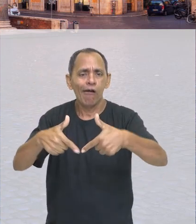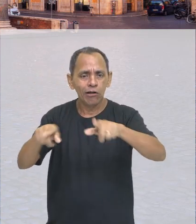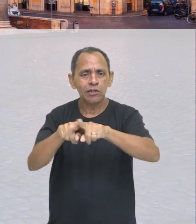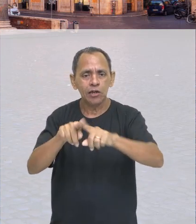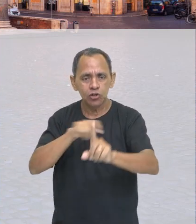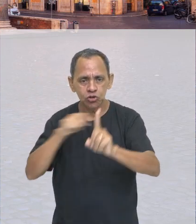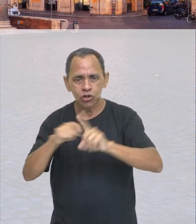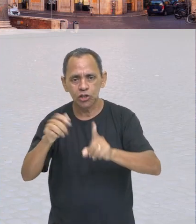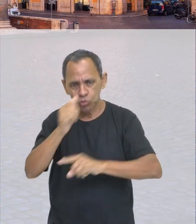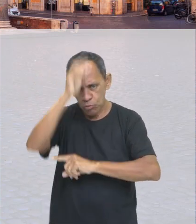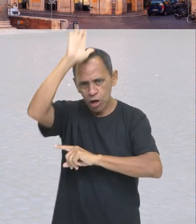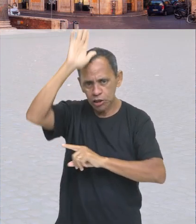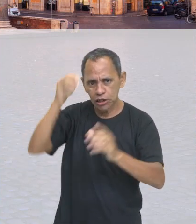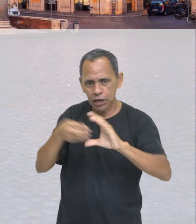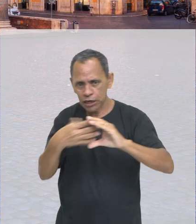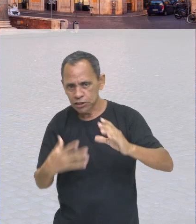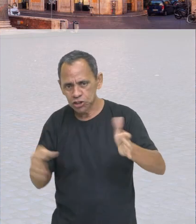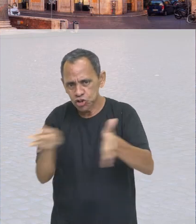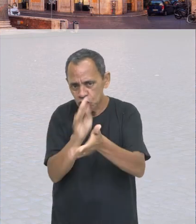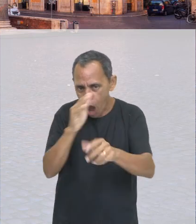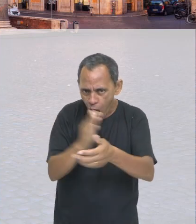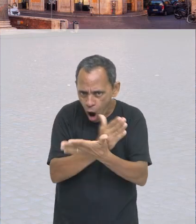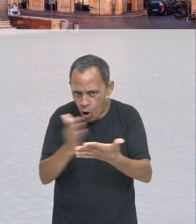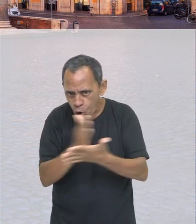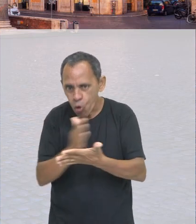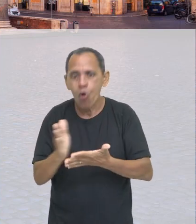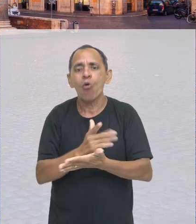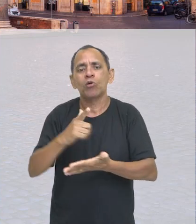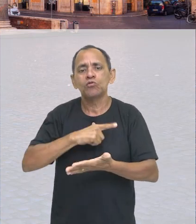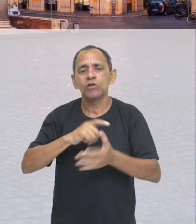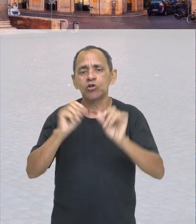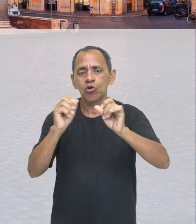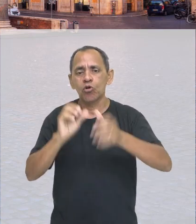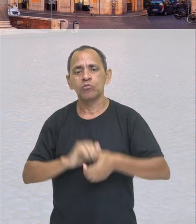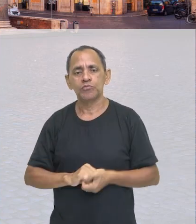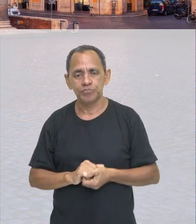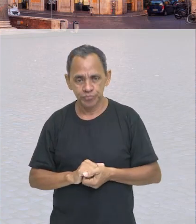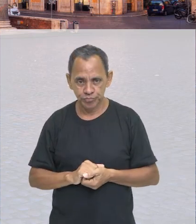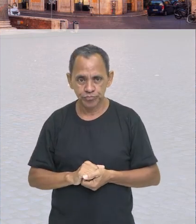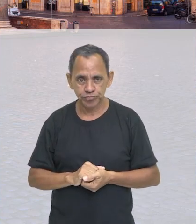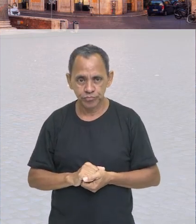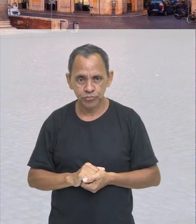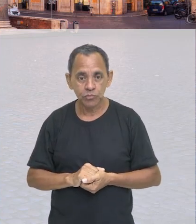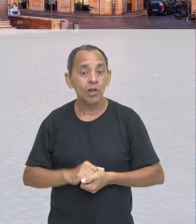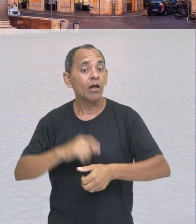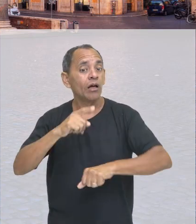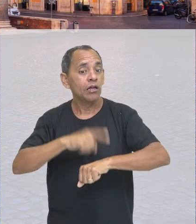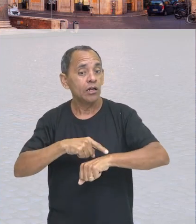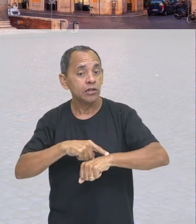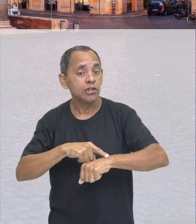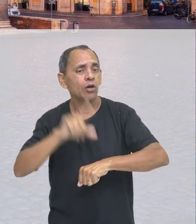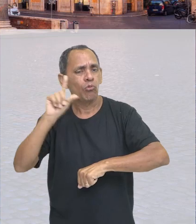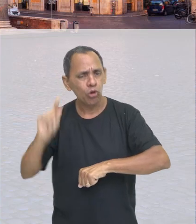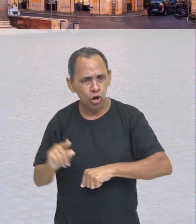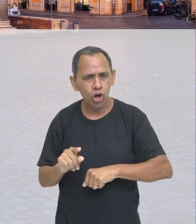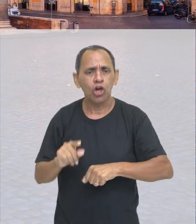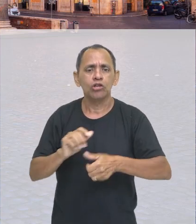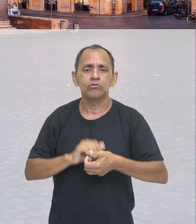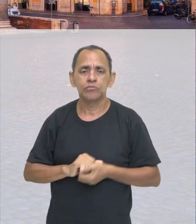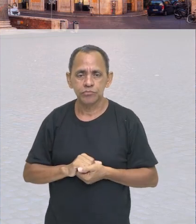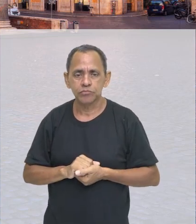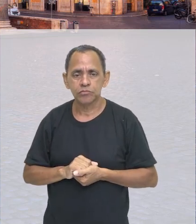algumas características a gente vai ver aqui, mas nem todas, né? Porque nós temos que ver de modo superficial para